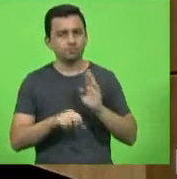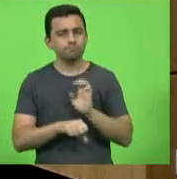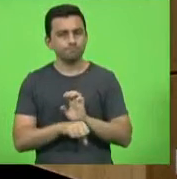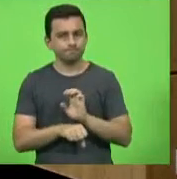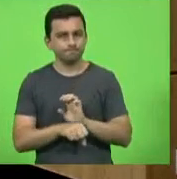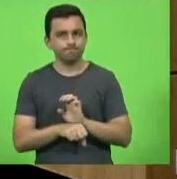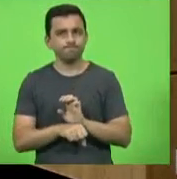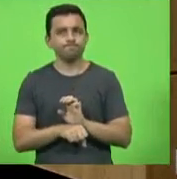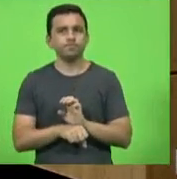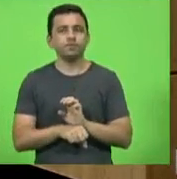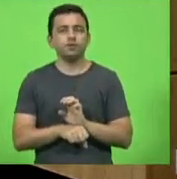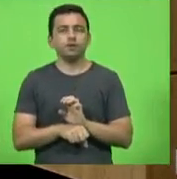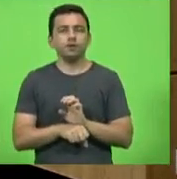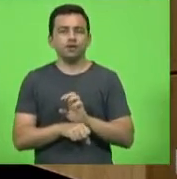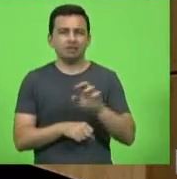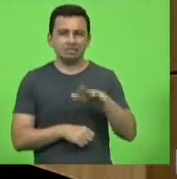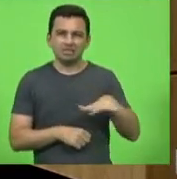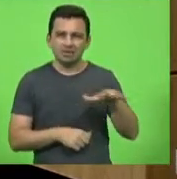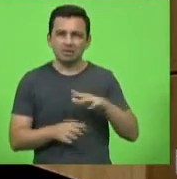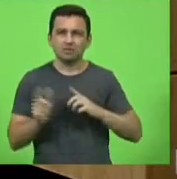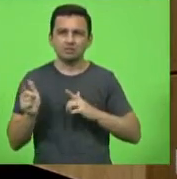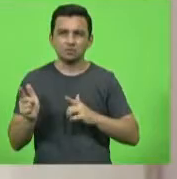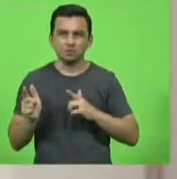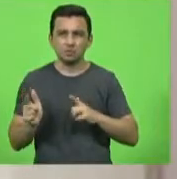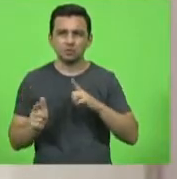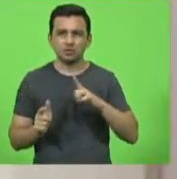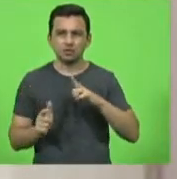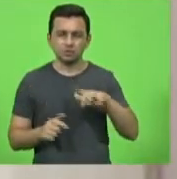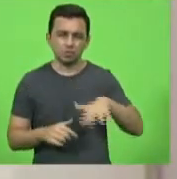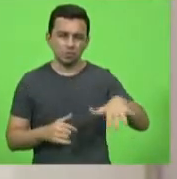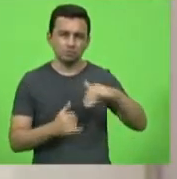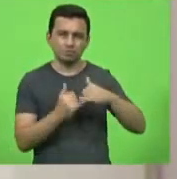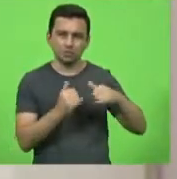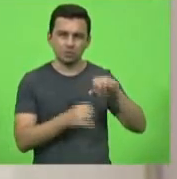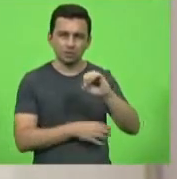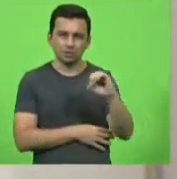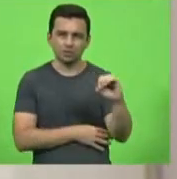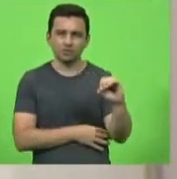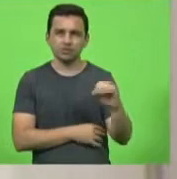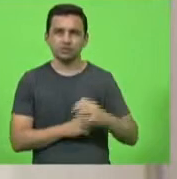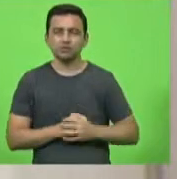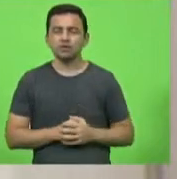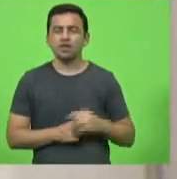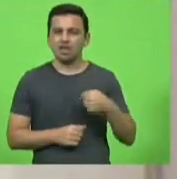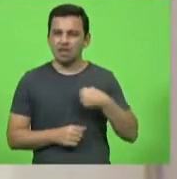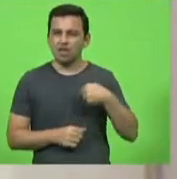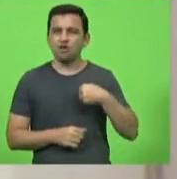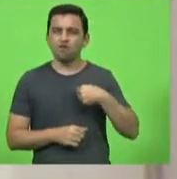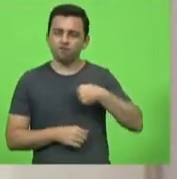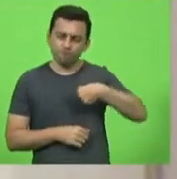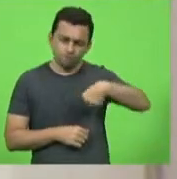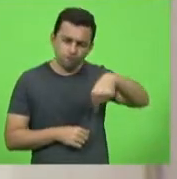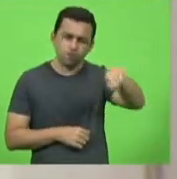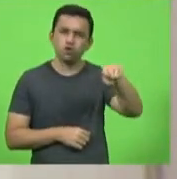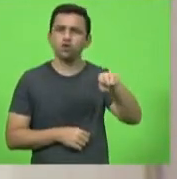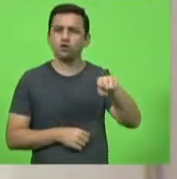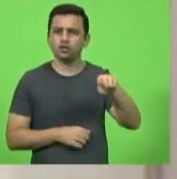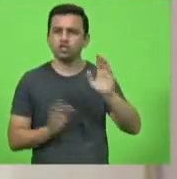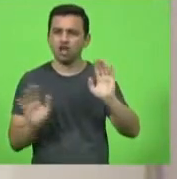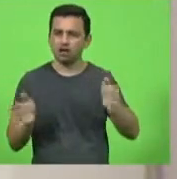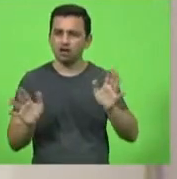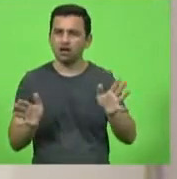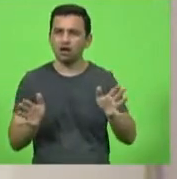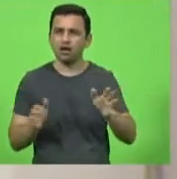ali da da região de caçador do meio oeste tive a oportunidade de rodar aquela região rodei